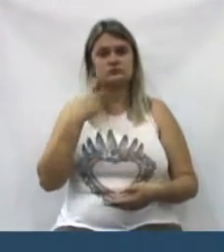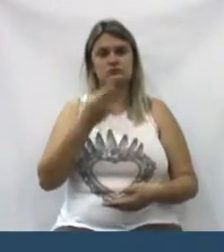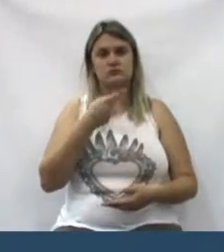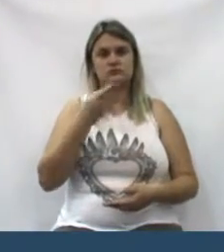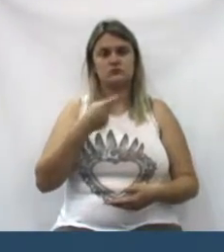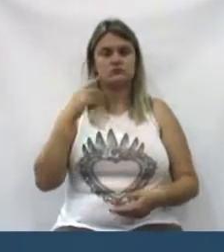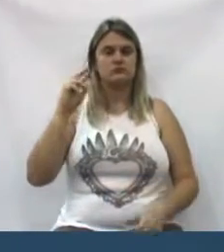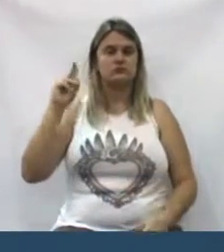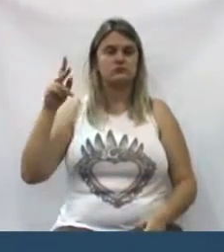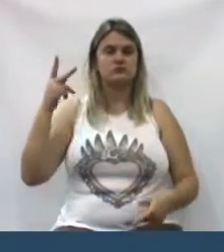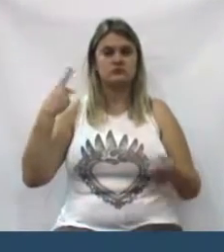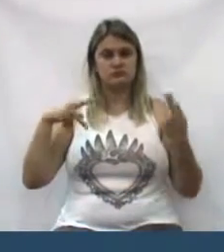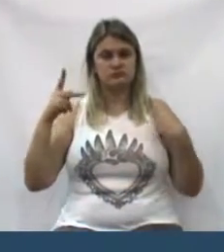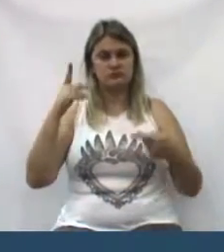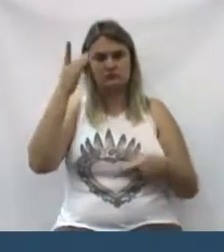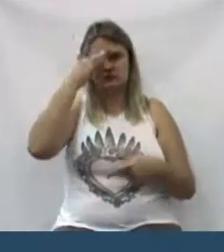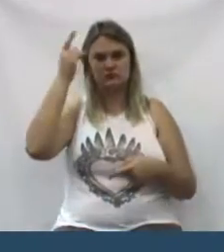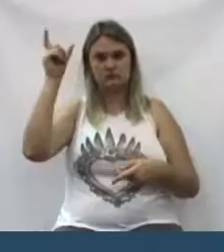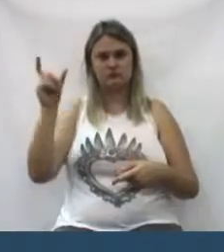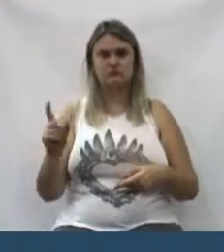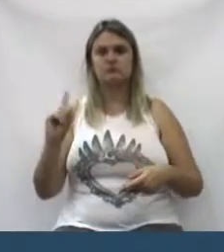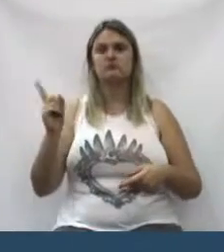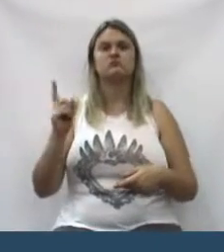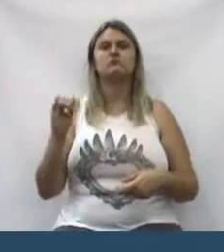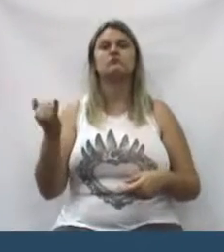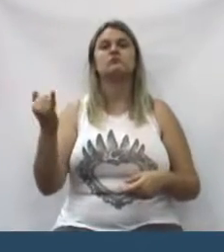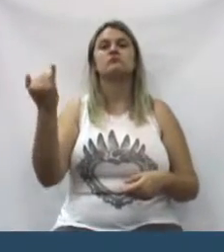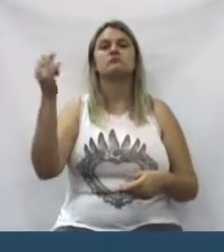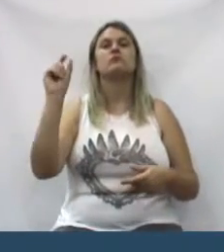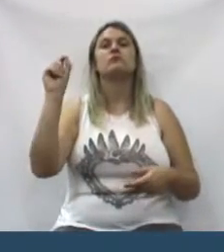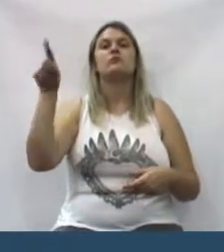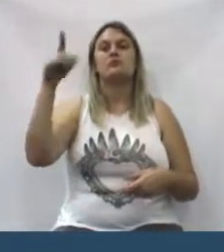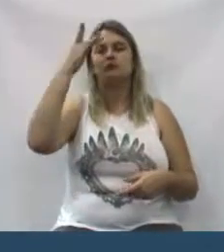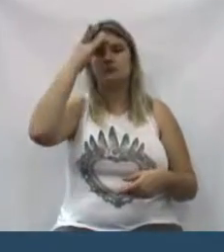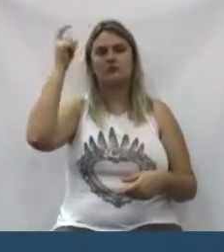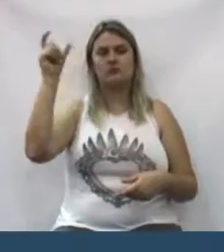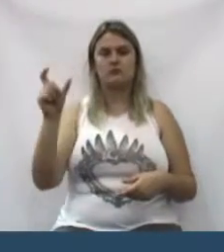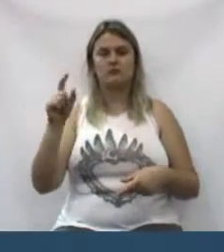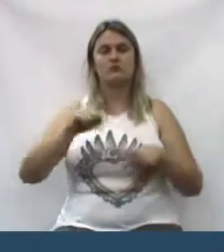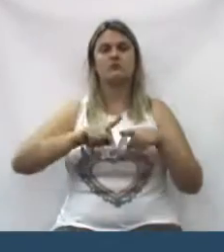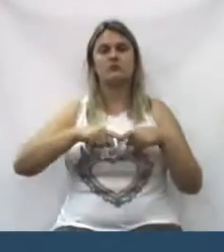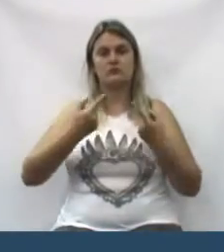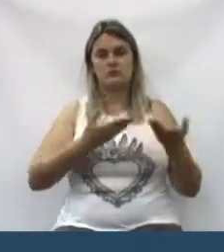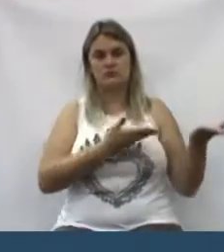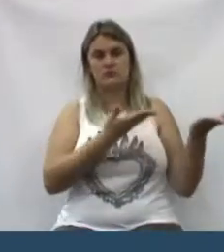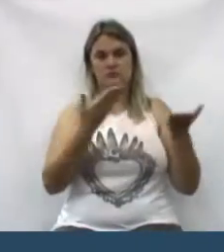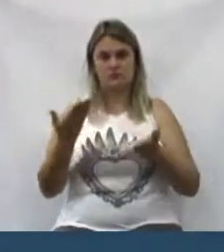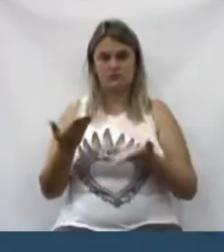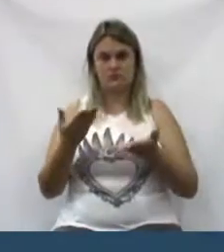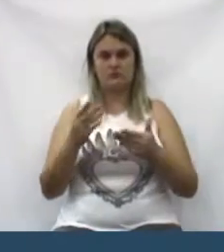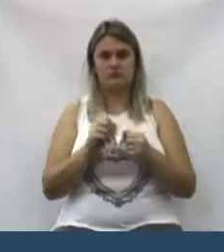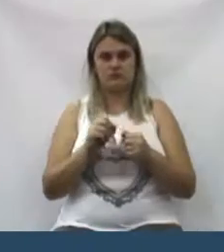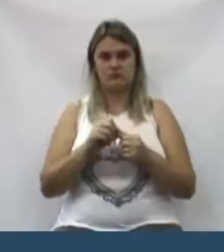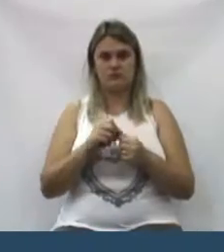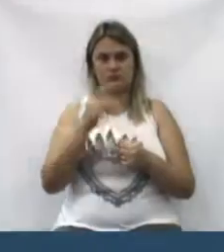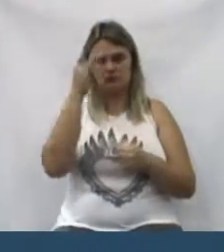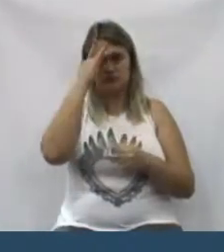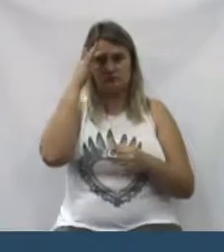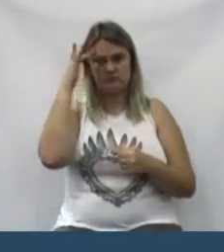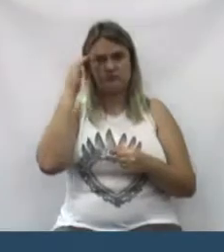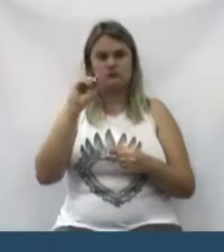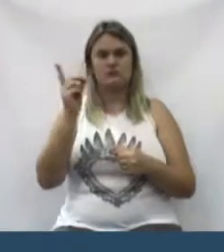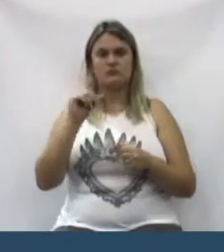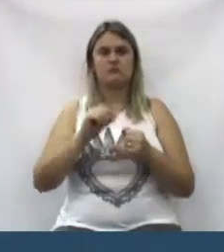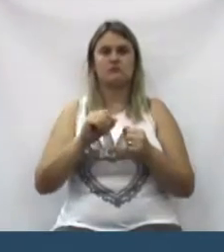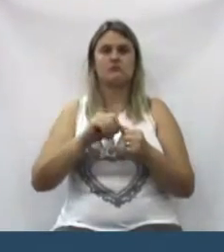estar falando desse político não interessa que seja ele quem for mas tragam nós não estamos aí